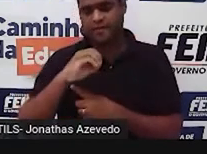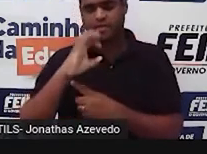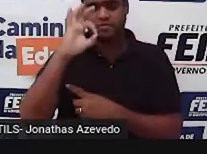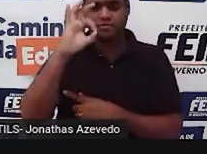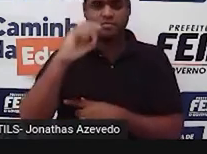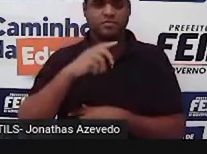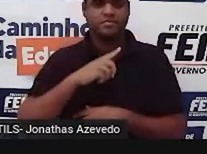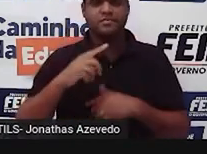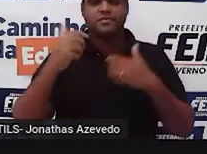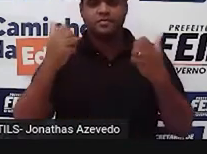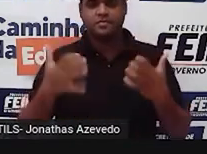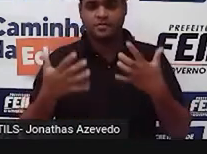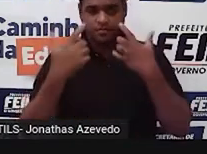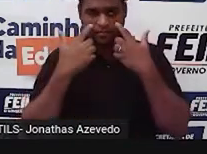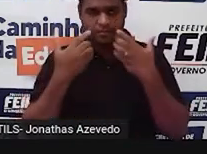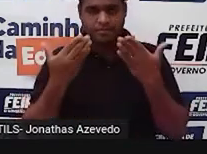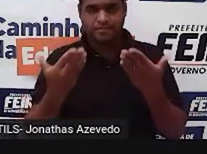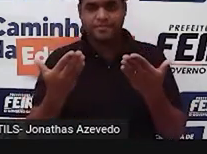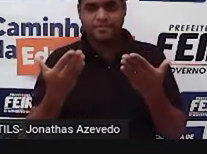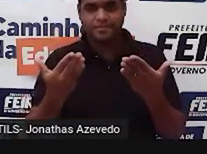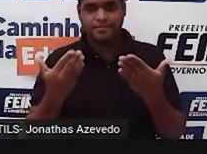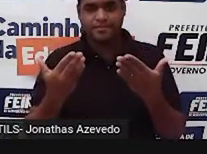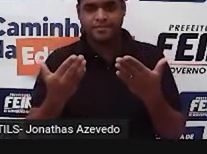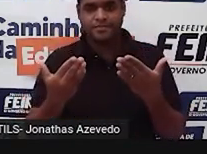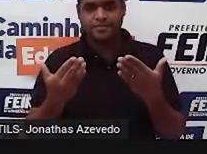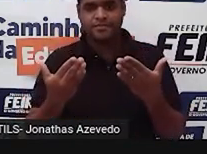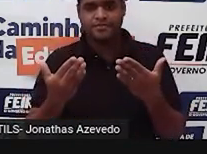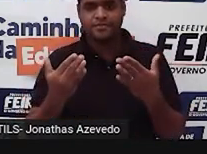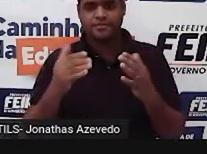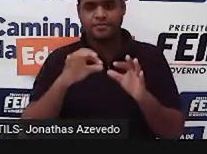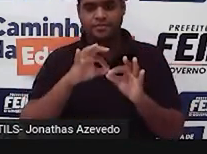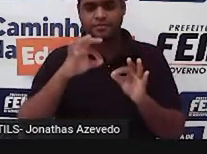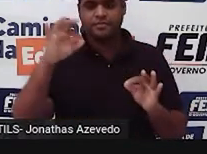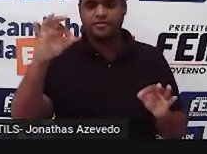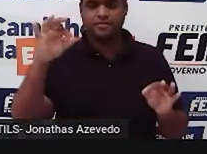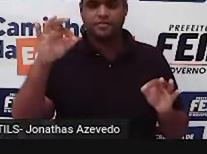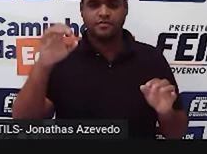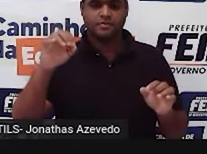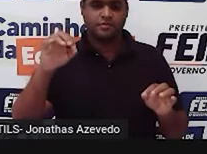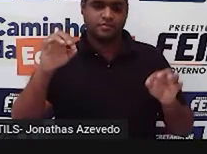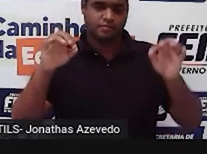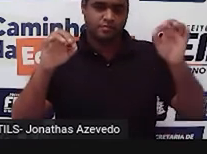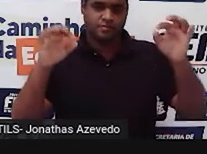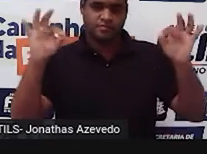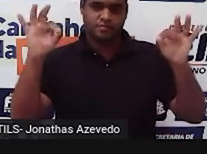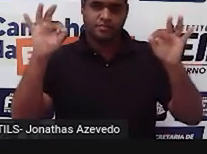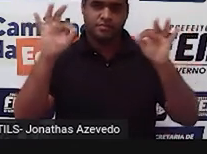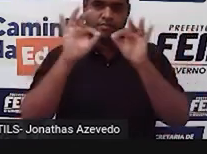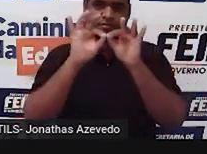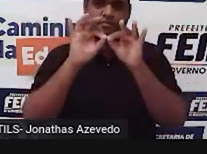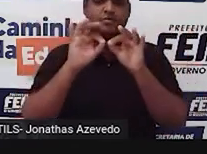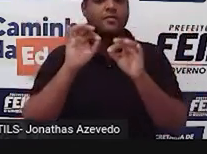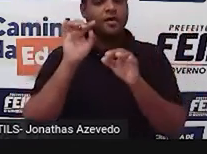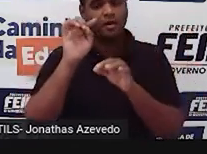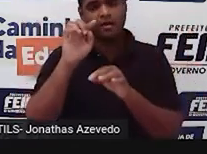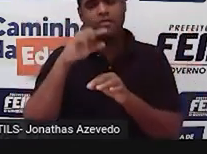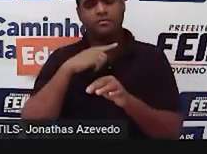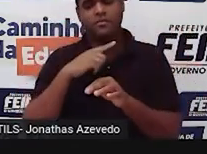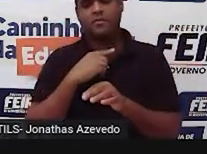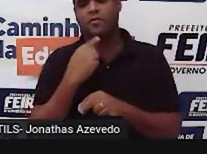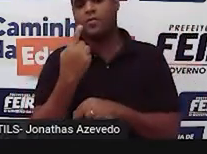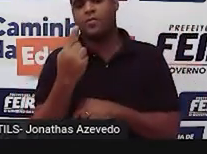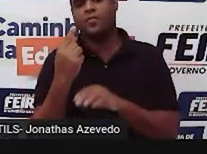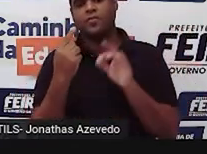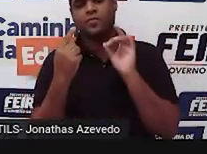bom? Então, olha para esse triângulo ali e veja que tem apenas um ângulo